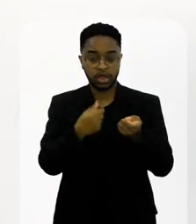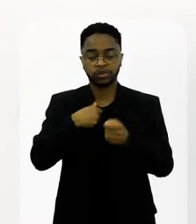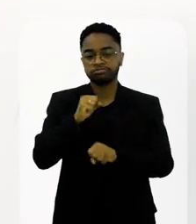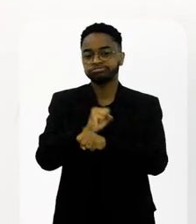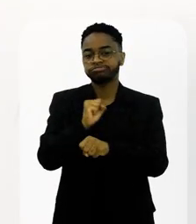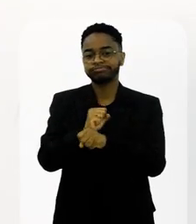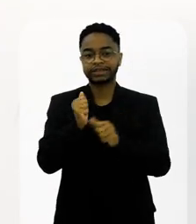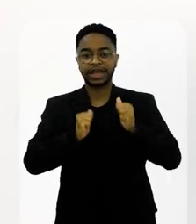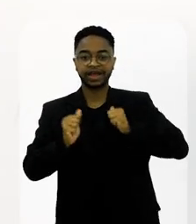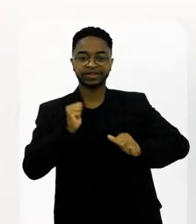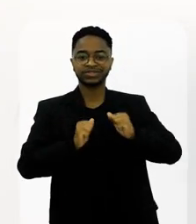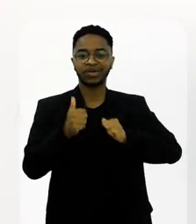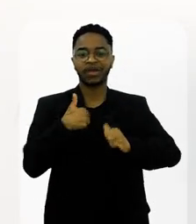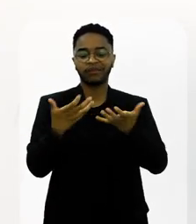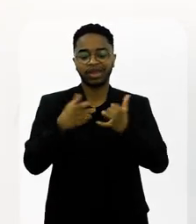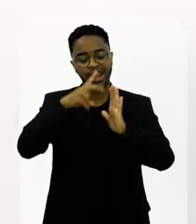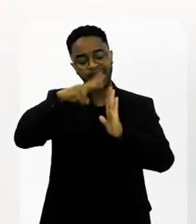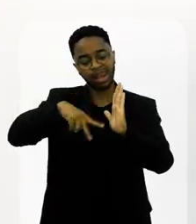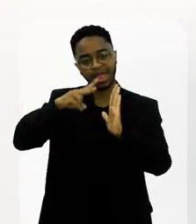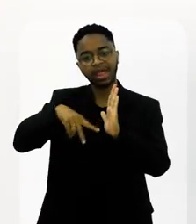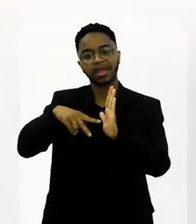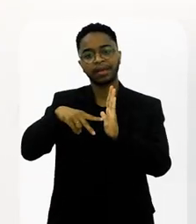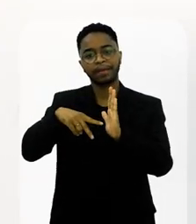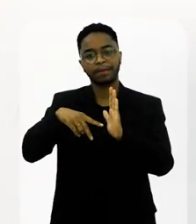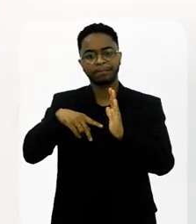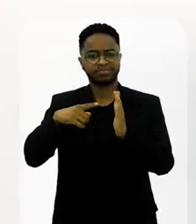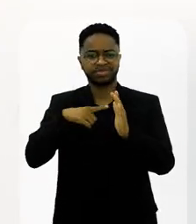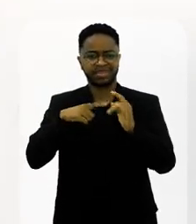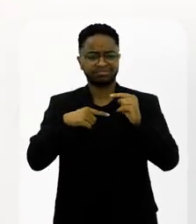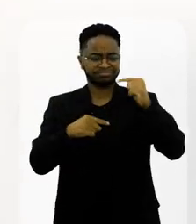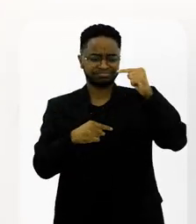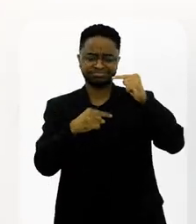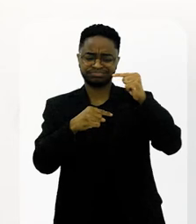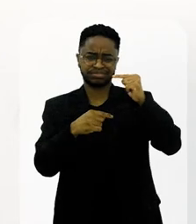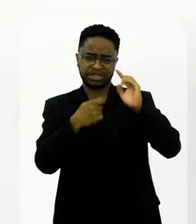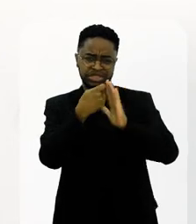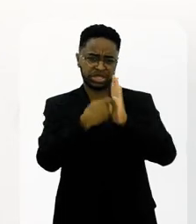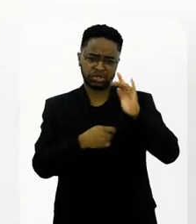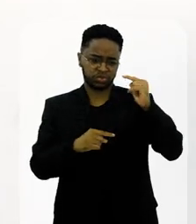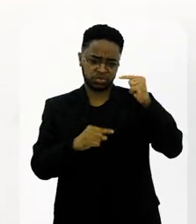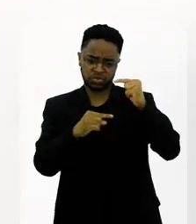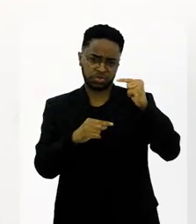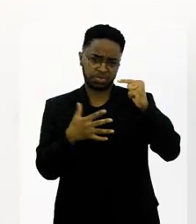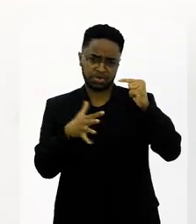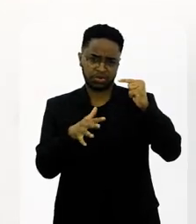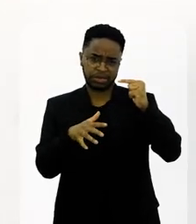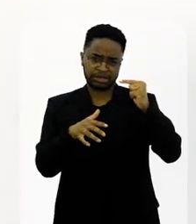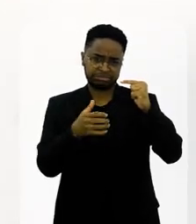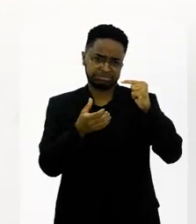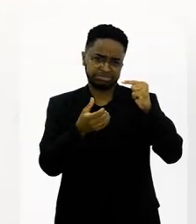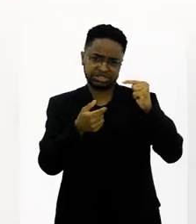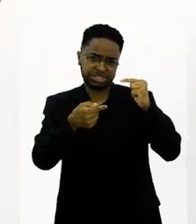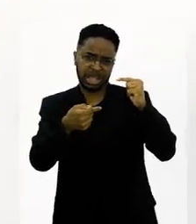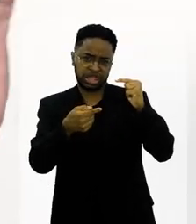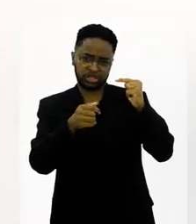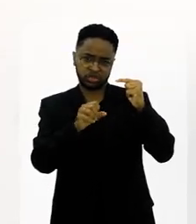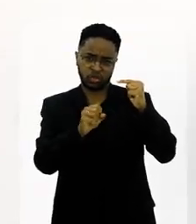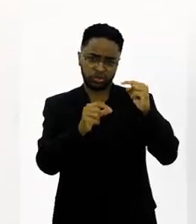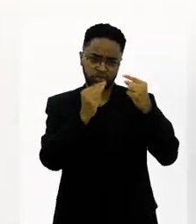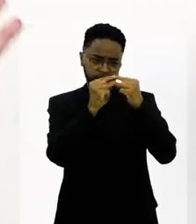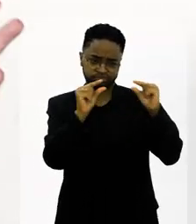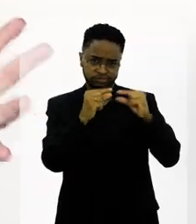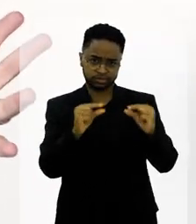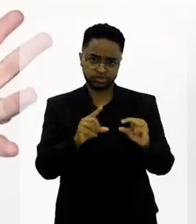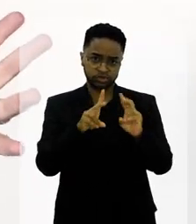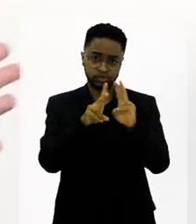sexta esperar ansiosamente a coluna do Cláudio Vieira, que era uma coluna de notas de meia página, que devia ter umas 7 ou 8 notinhas